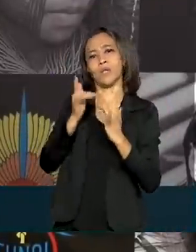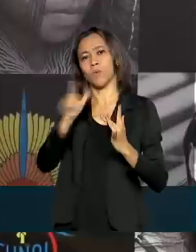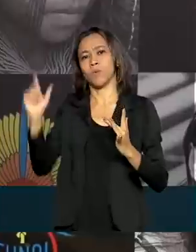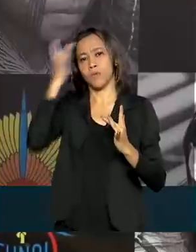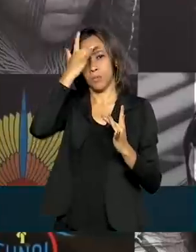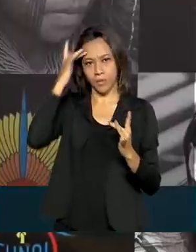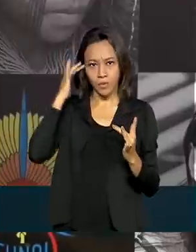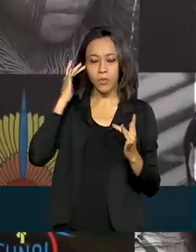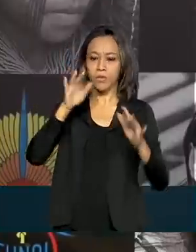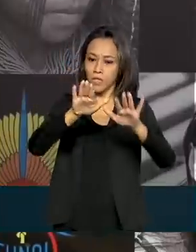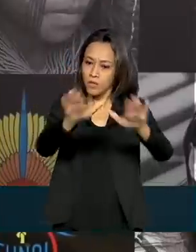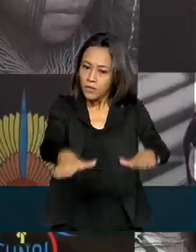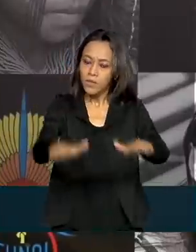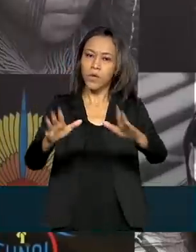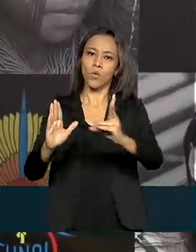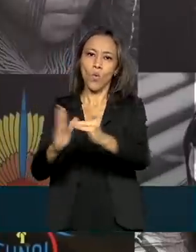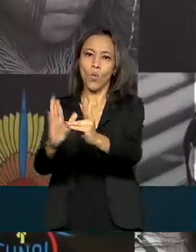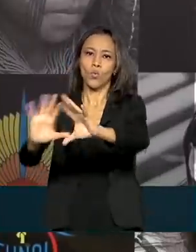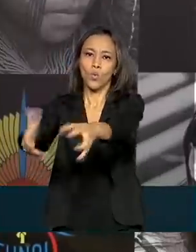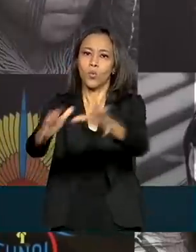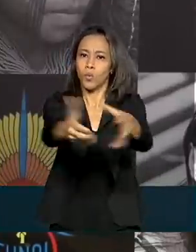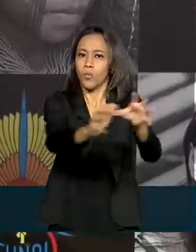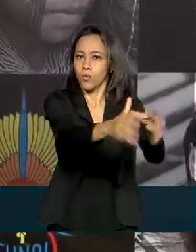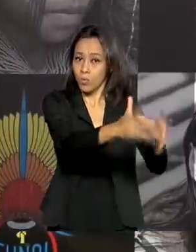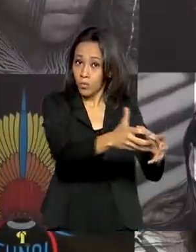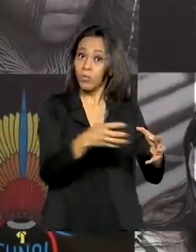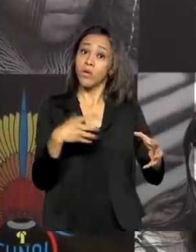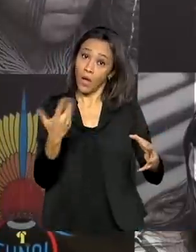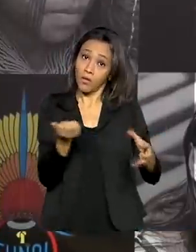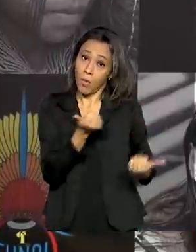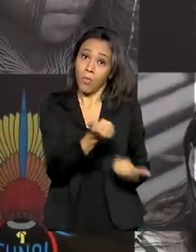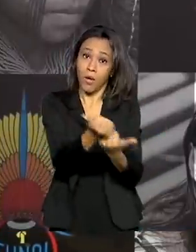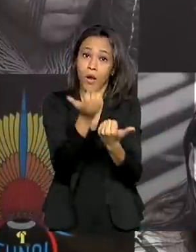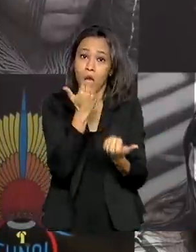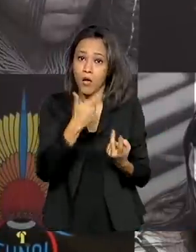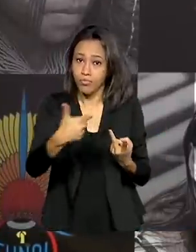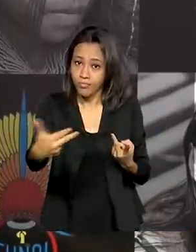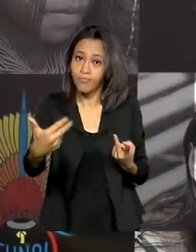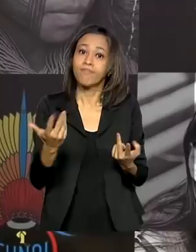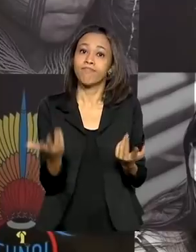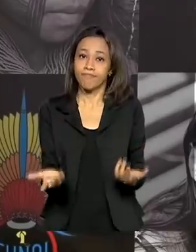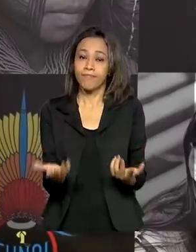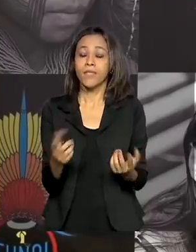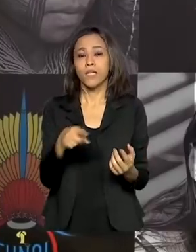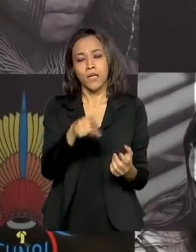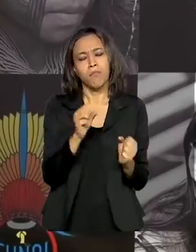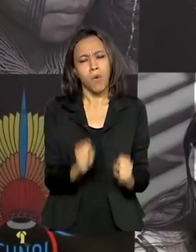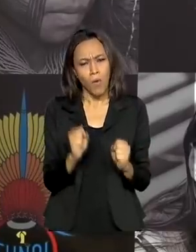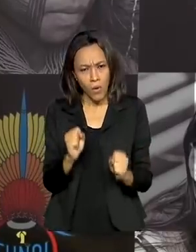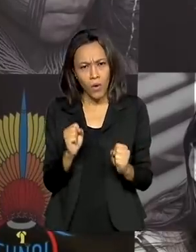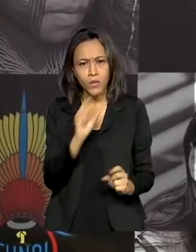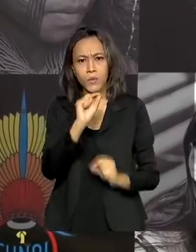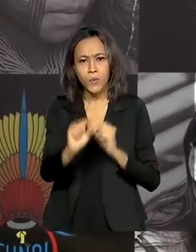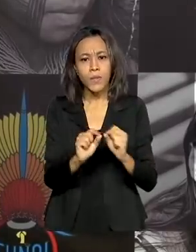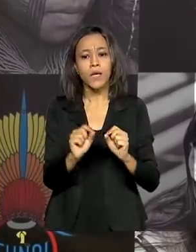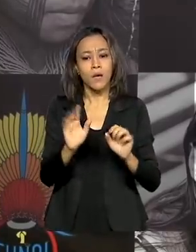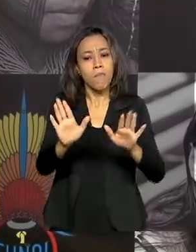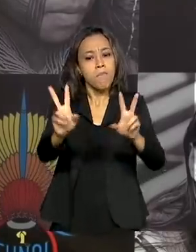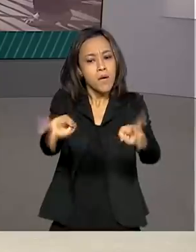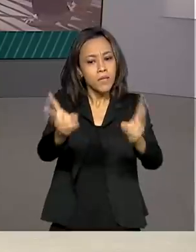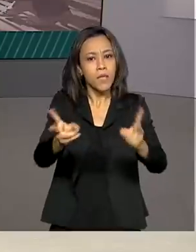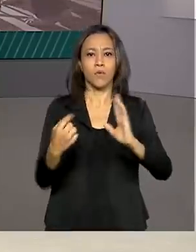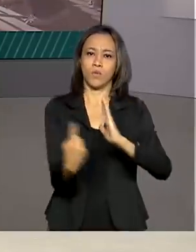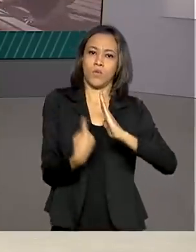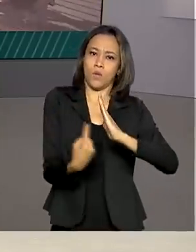indígenas são assistidos do ponto de vista alimentar e também podem seguir a recomendação do isolamento social.